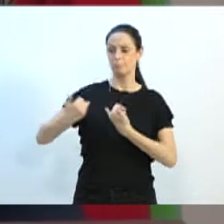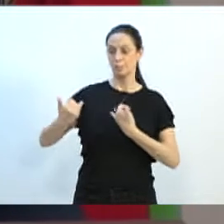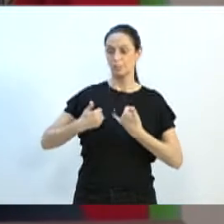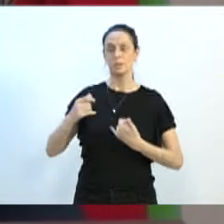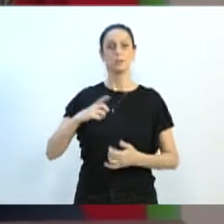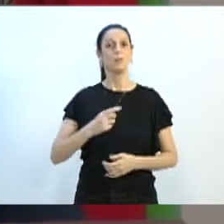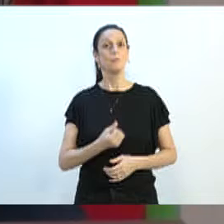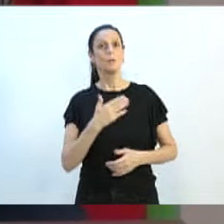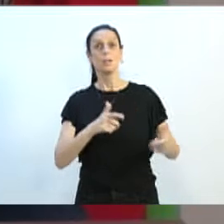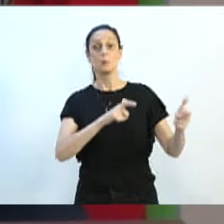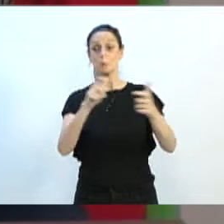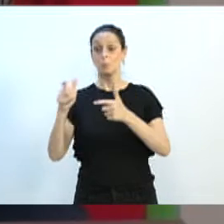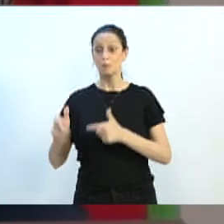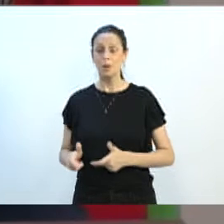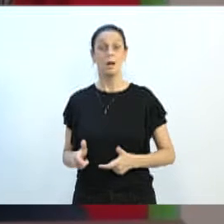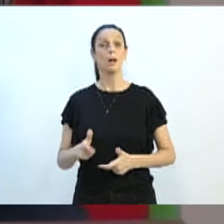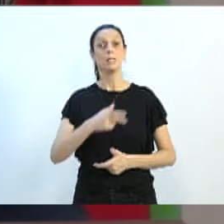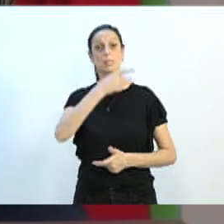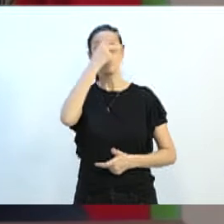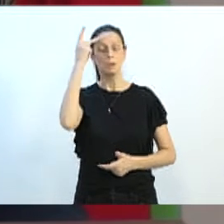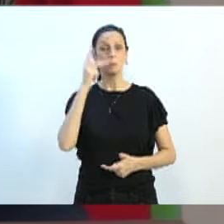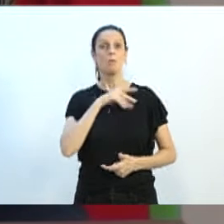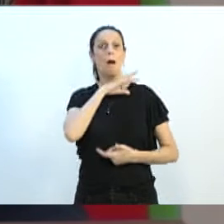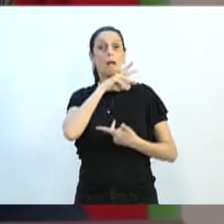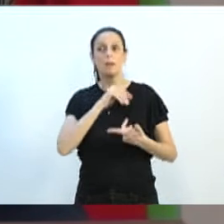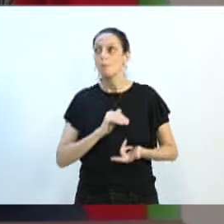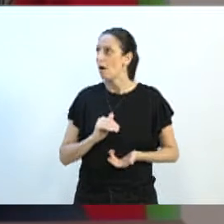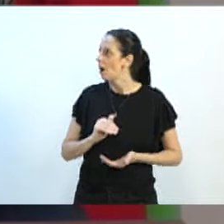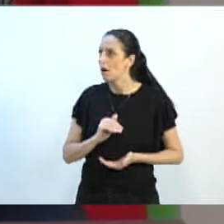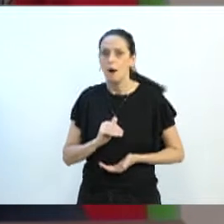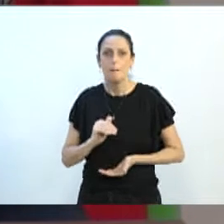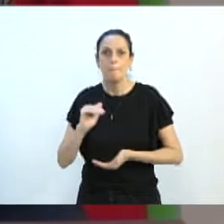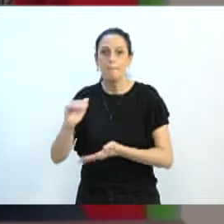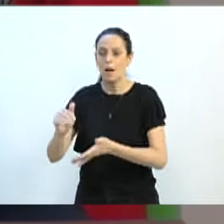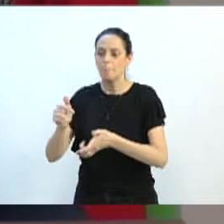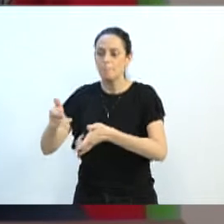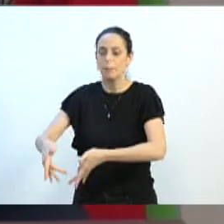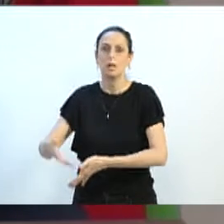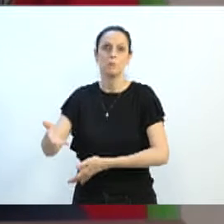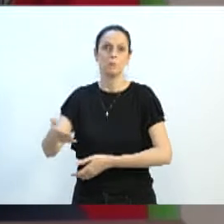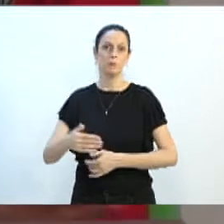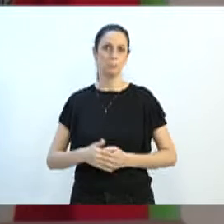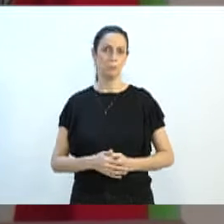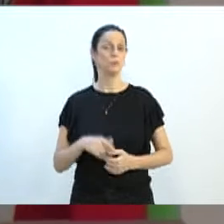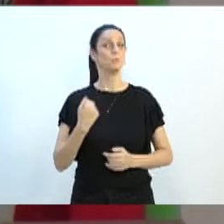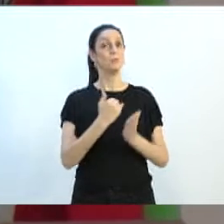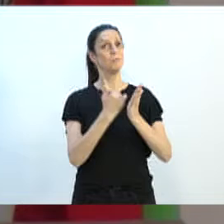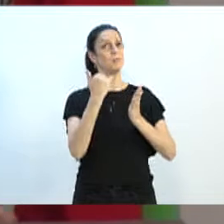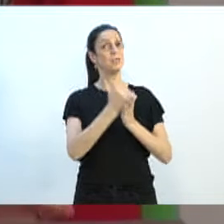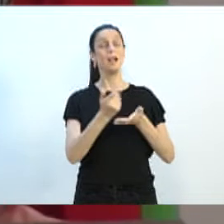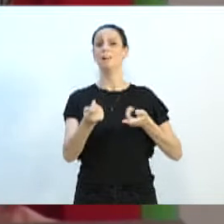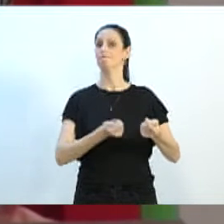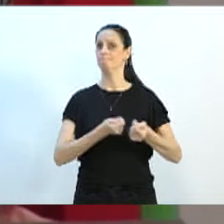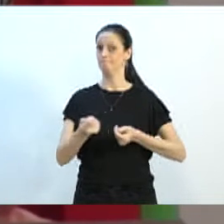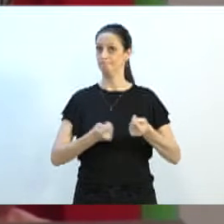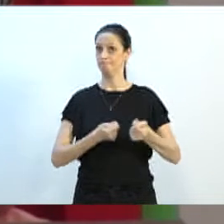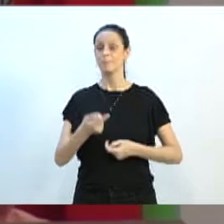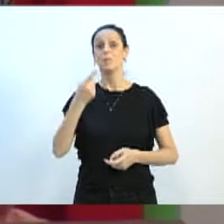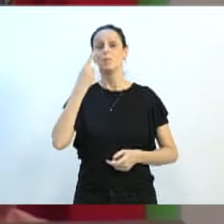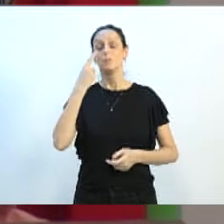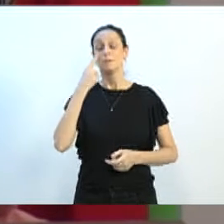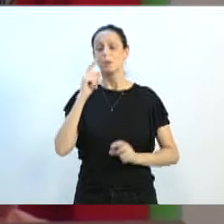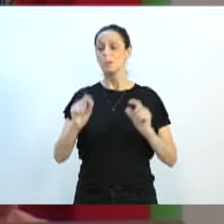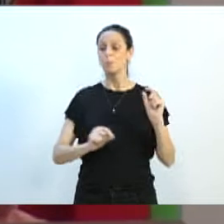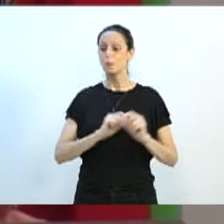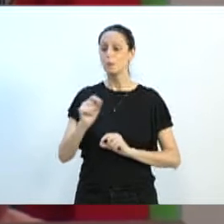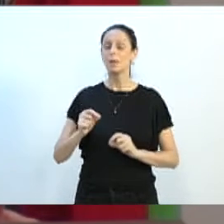localidades da cidade, e realmente a gente precisa ampliar esse programa de controle. E, claro, agir na raiz do problema que